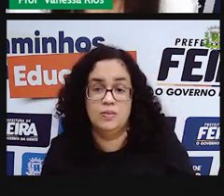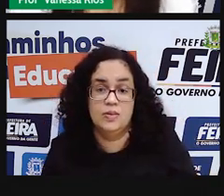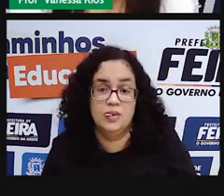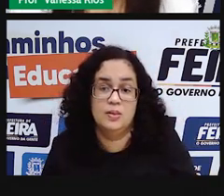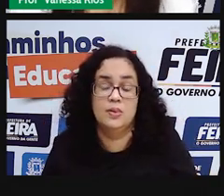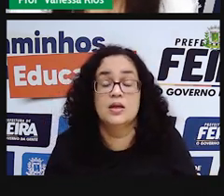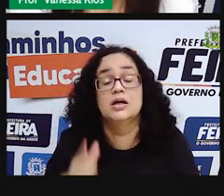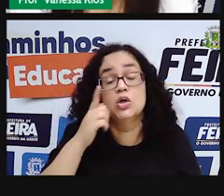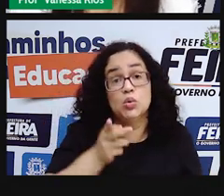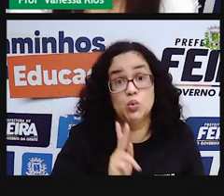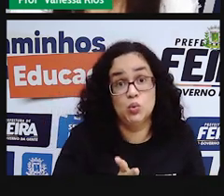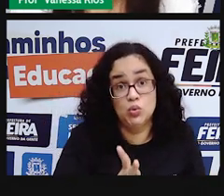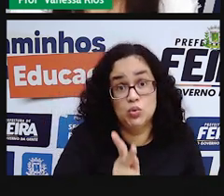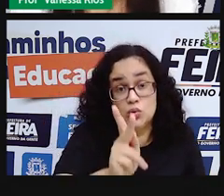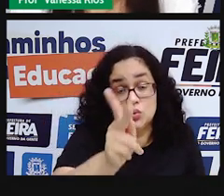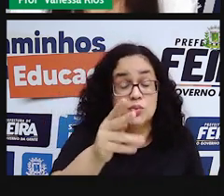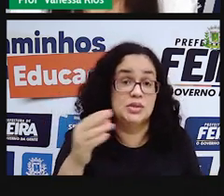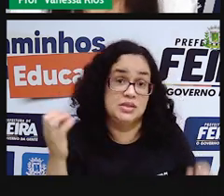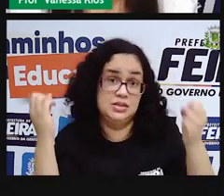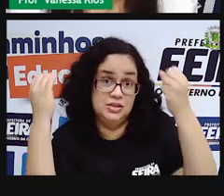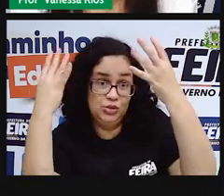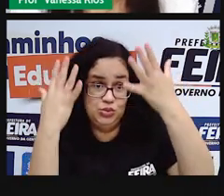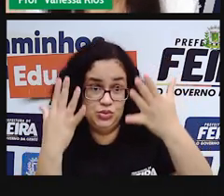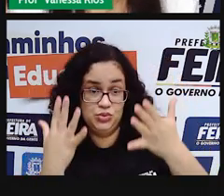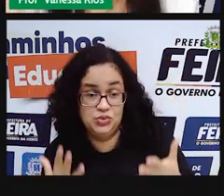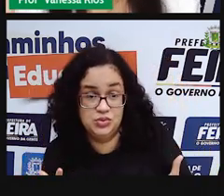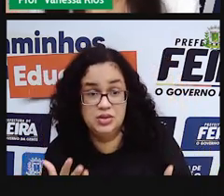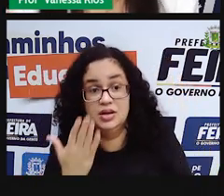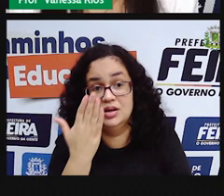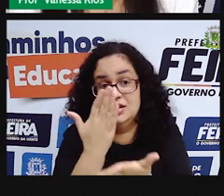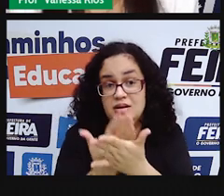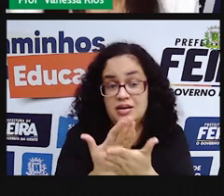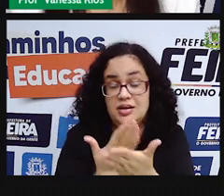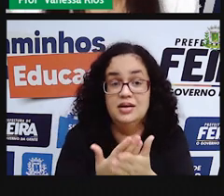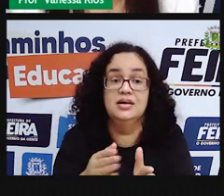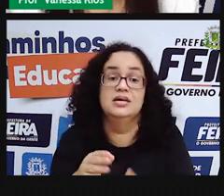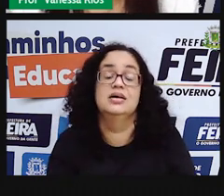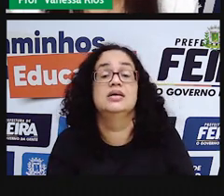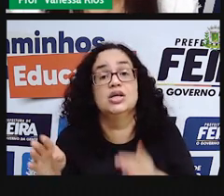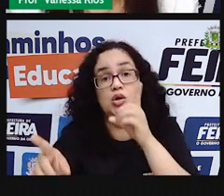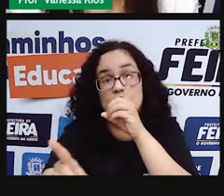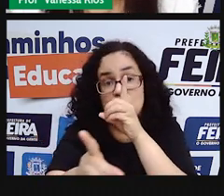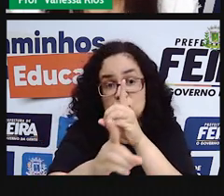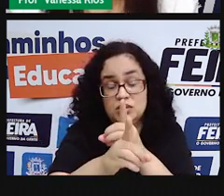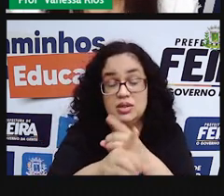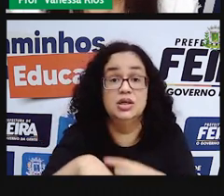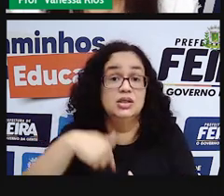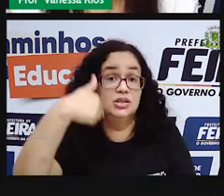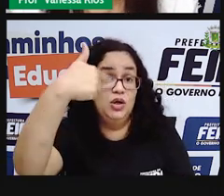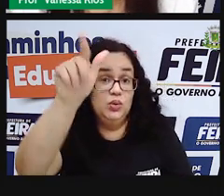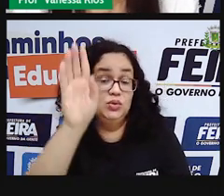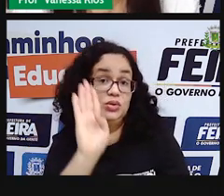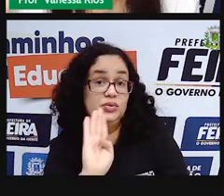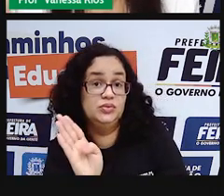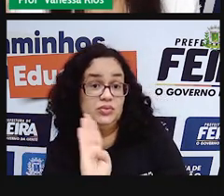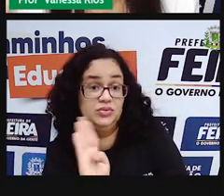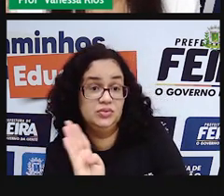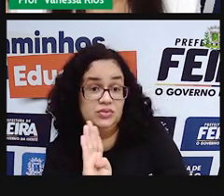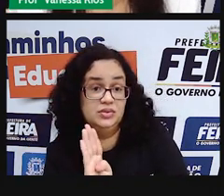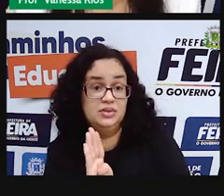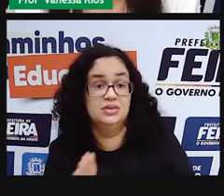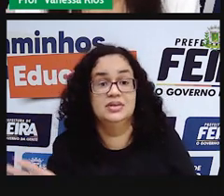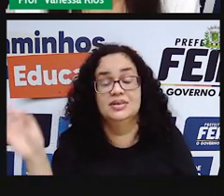seguimento às explicações e orientações dessa aula. E a gente se encontra num próximo momento, numa próxima videoaula.